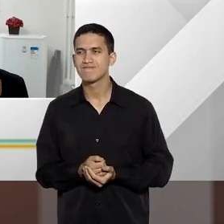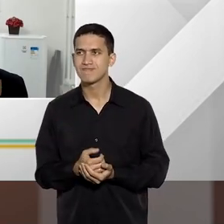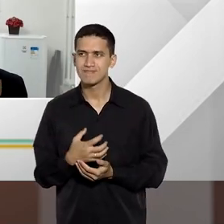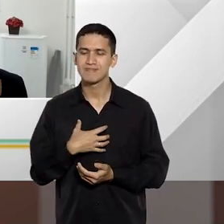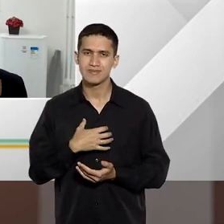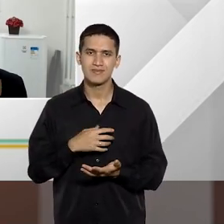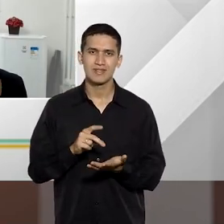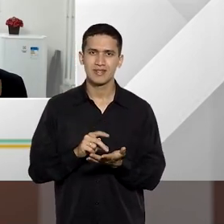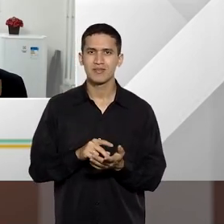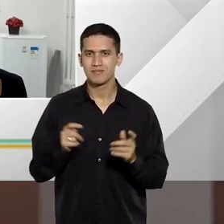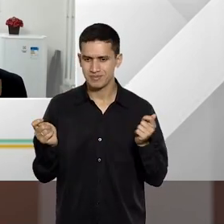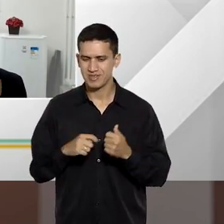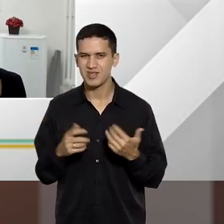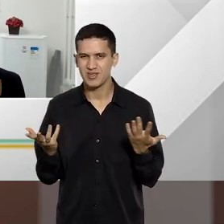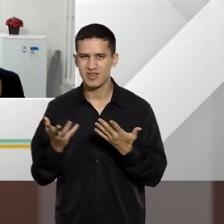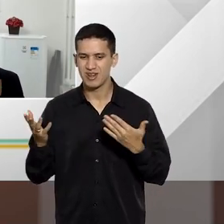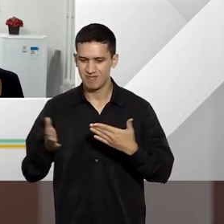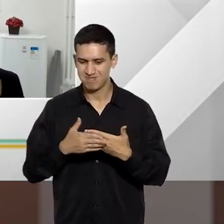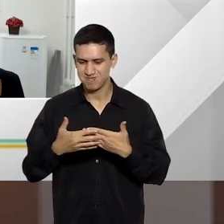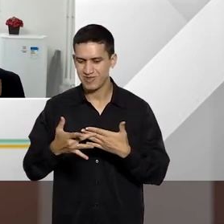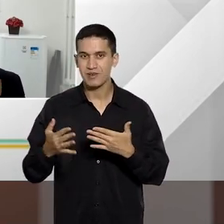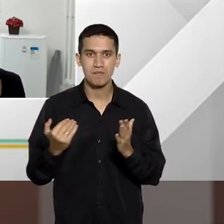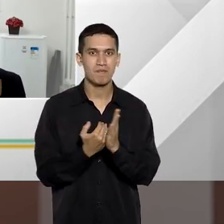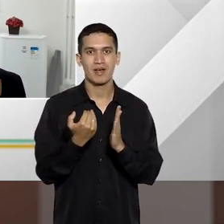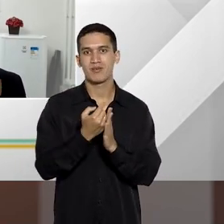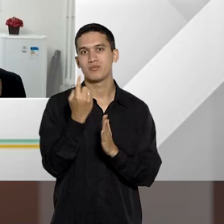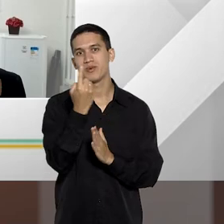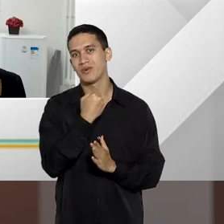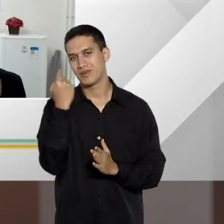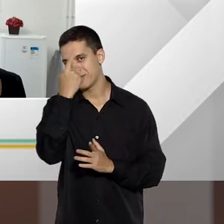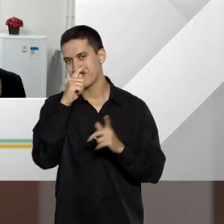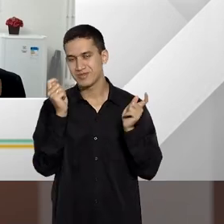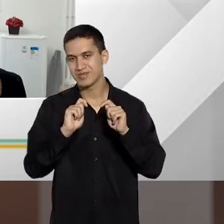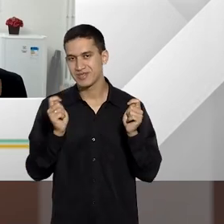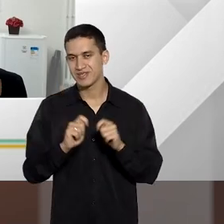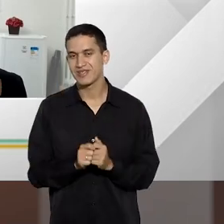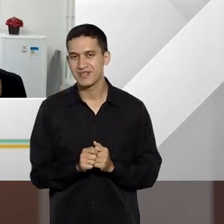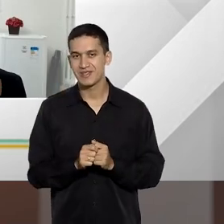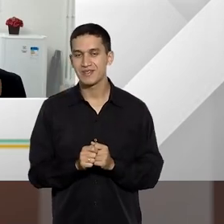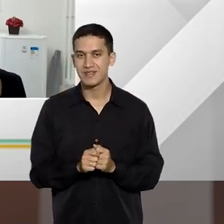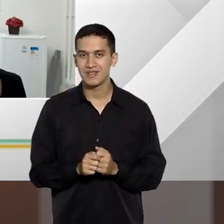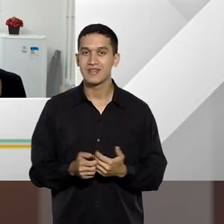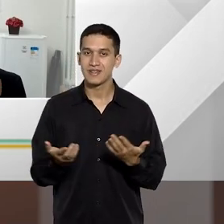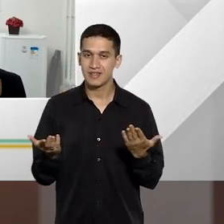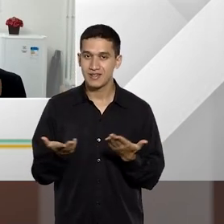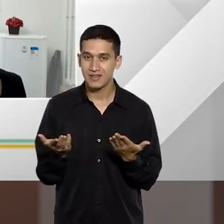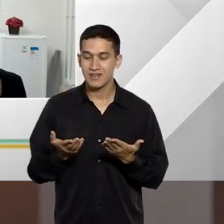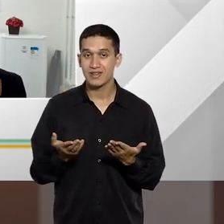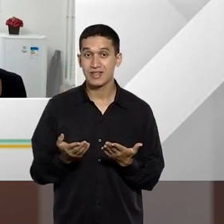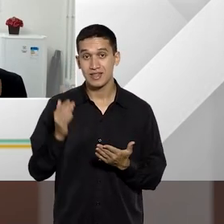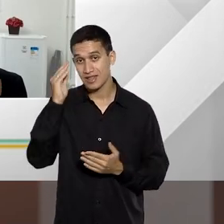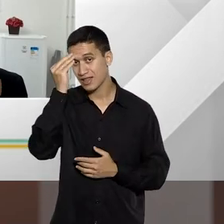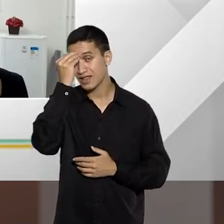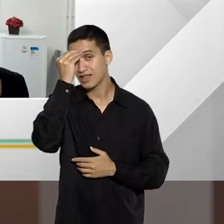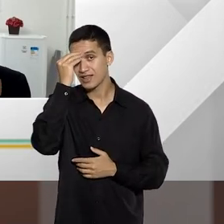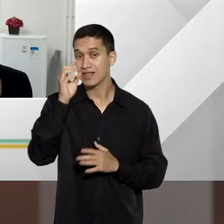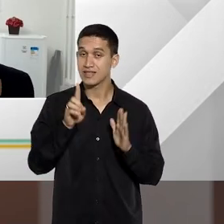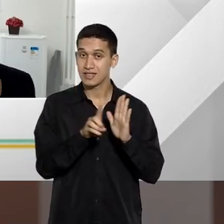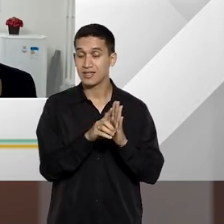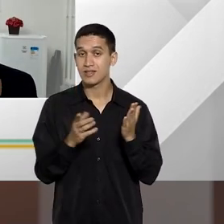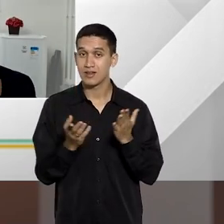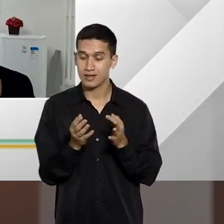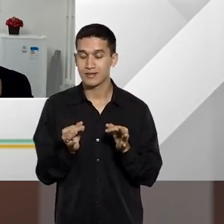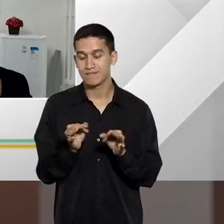a gente merecia estender o nosso programa por mais uma hora, pelo menos. Por enquanto, o Entender Direito de hoje vai ficando por aqui.